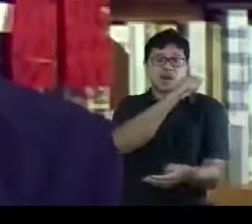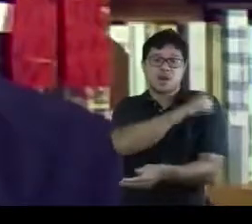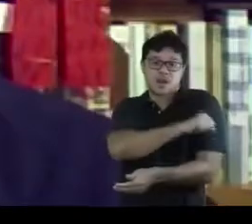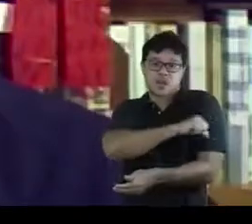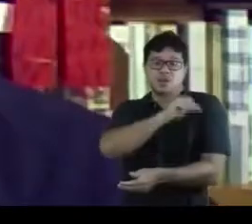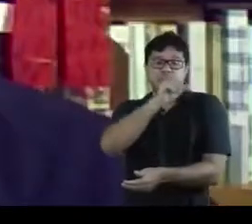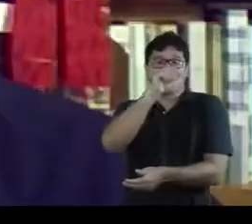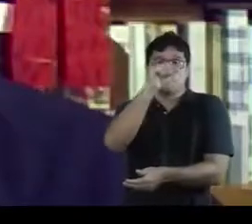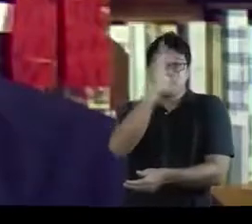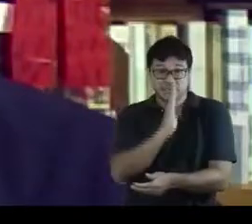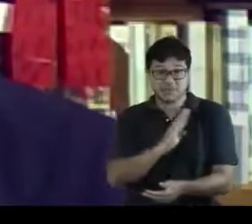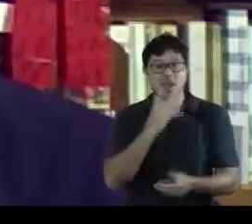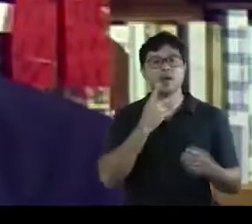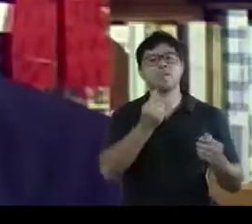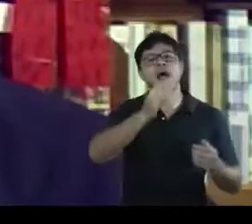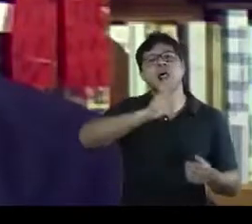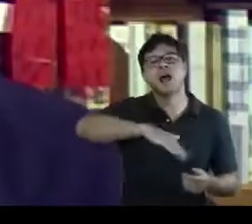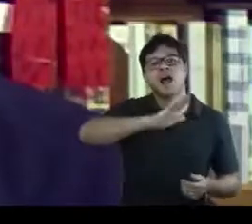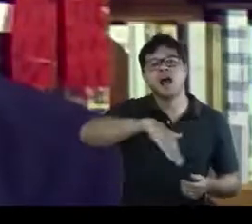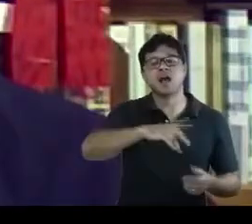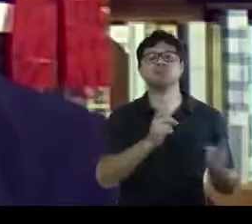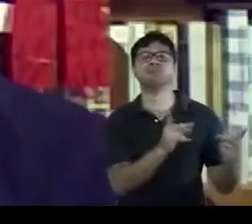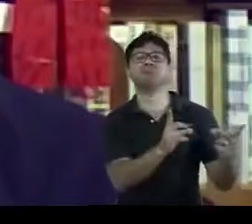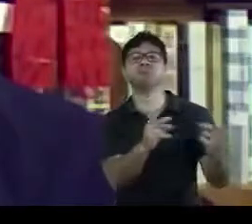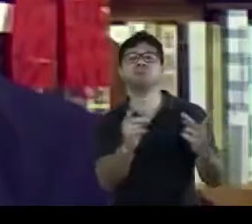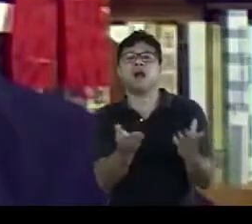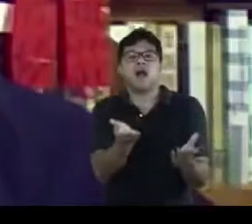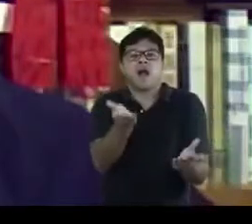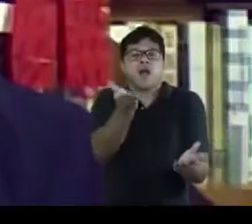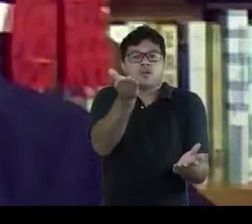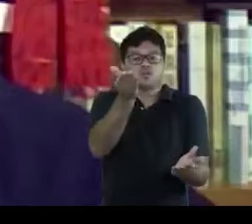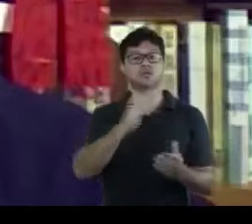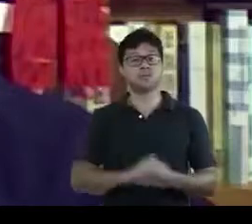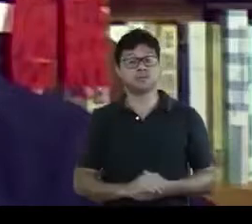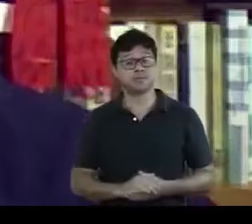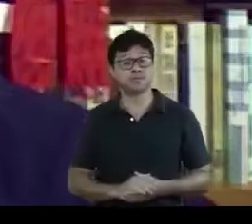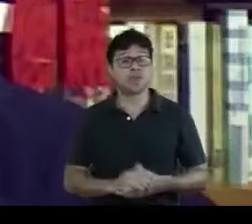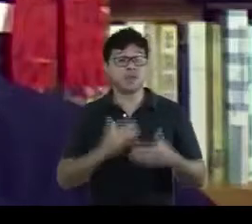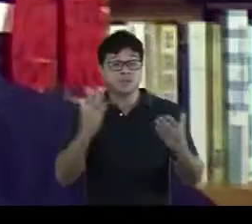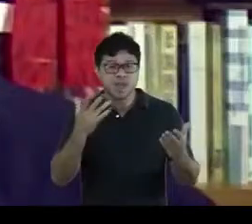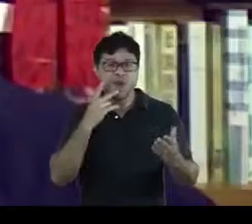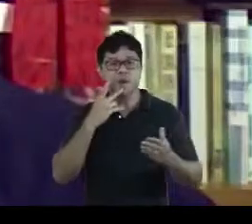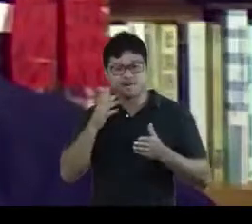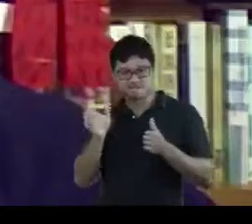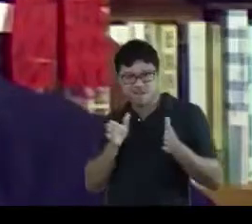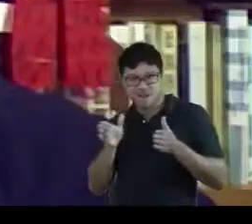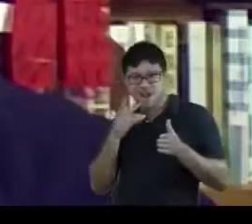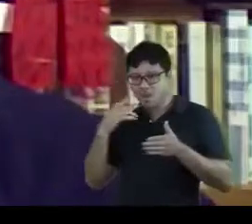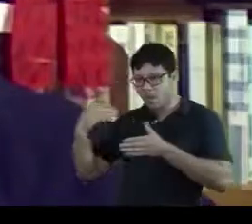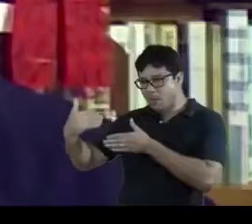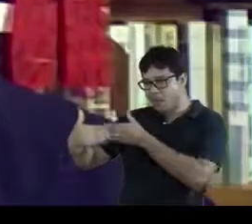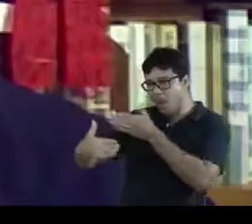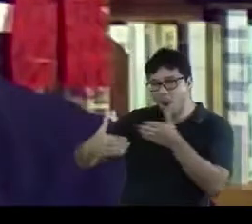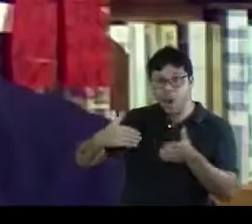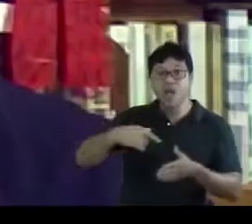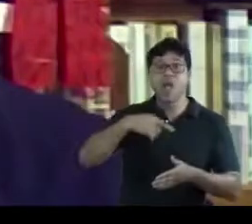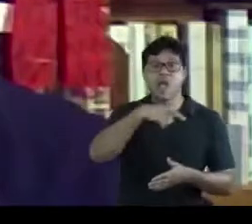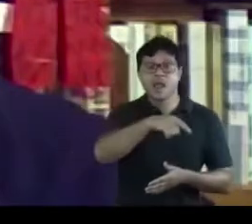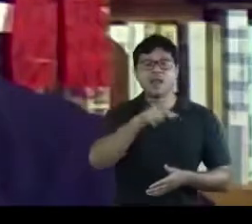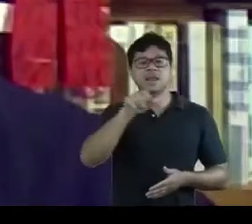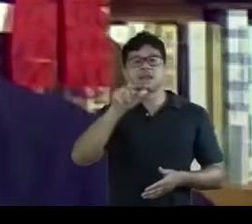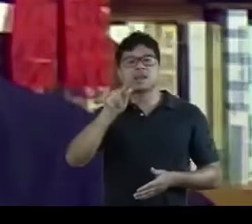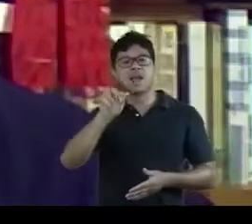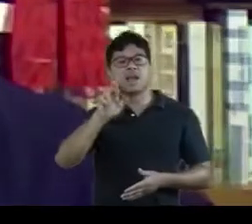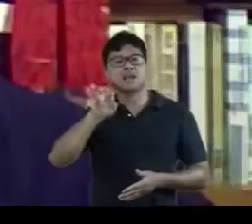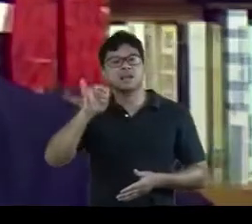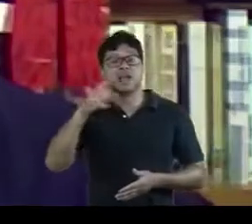Brasil, mais barato que o similar nacional. Em tempo, esse procedimento era igualmente adotado por Garnier,